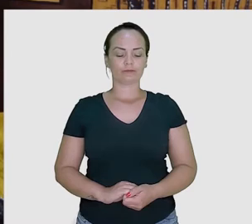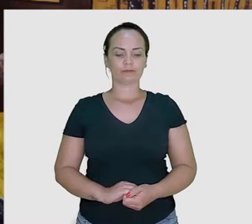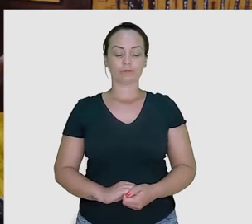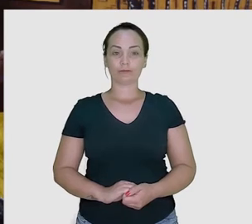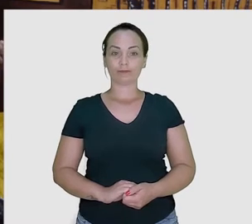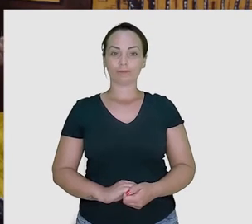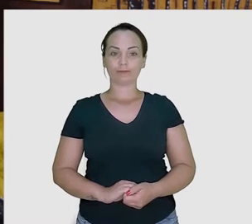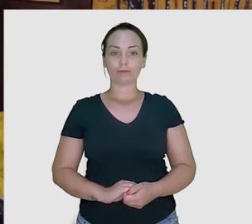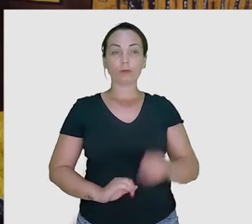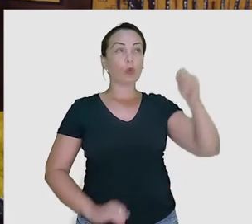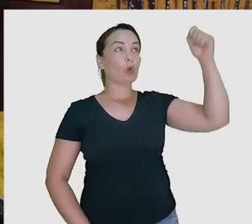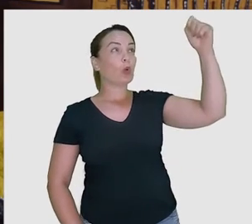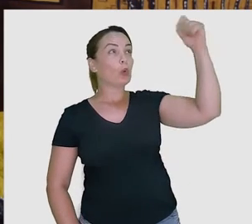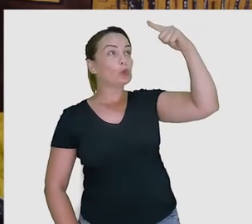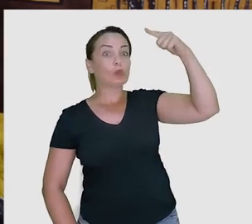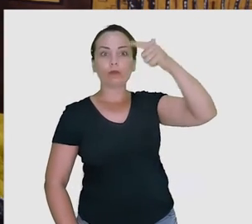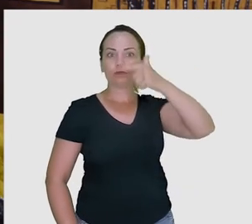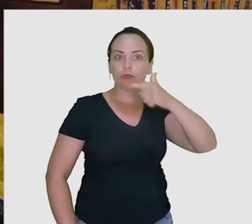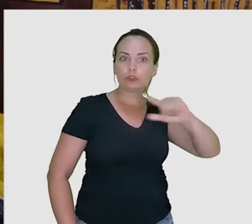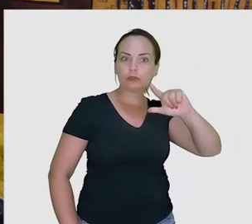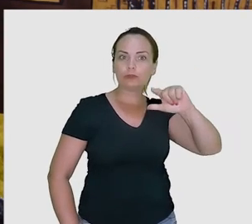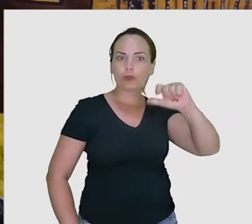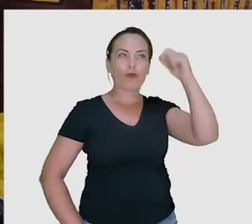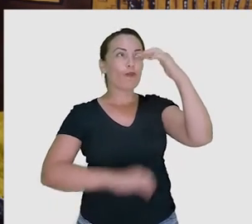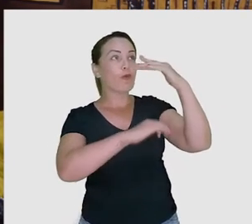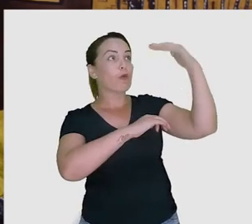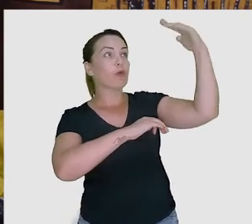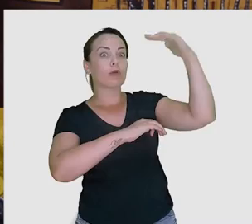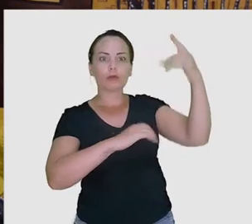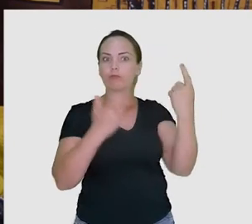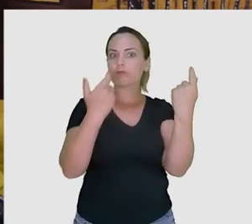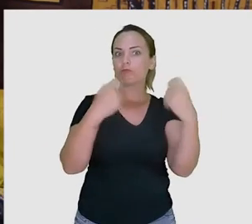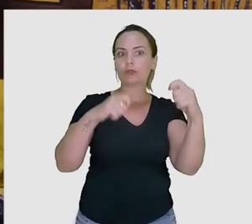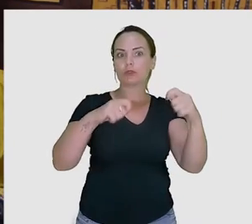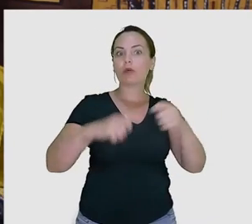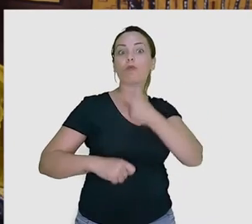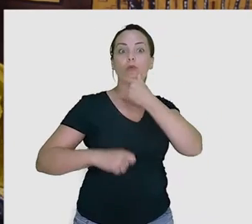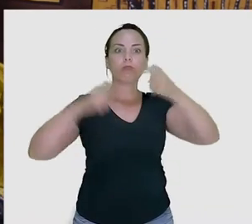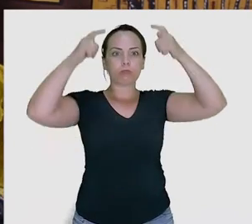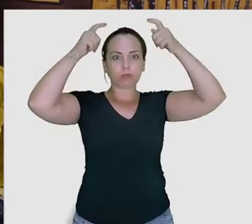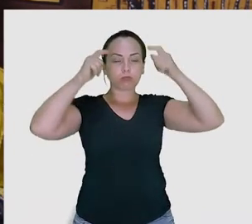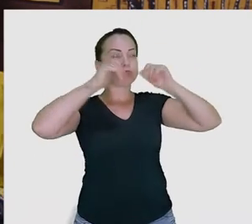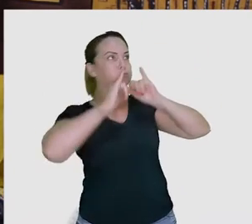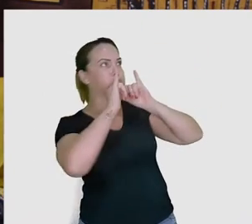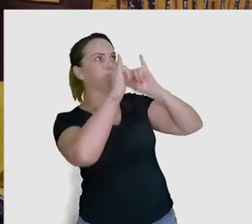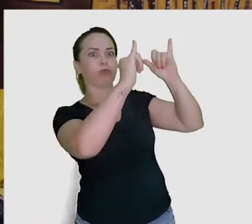Para que o sol voltasse a brilhar, era preciso o rei declamar.